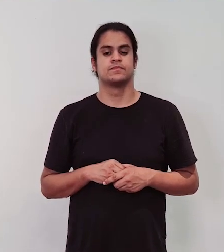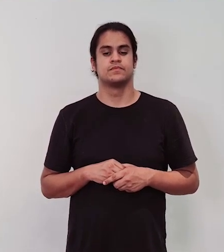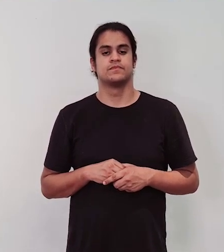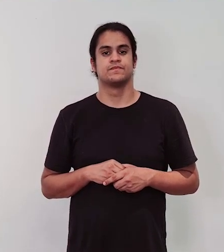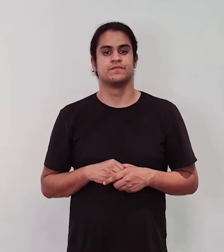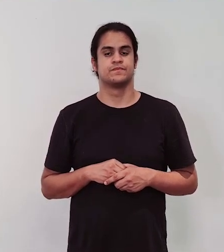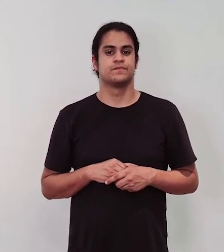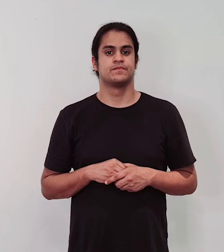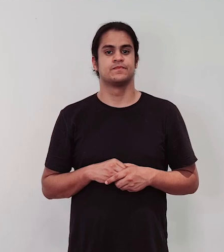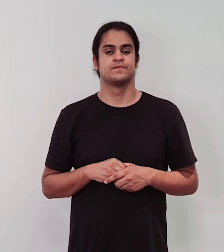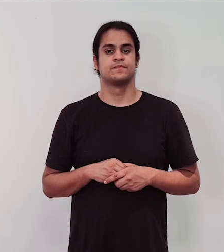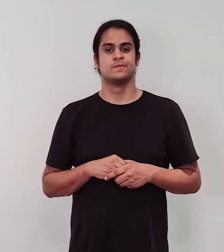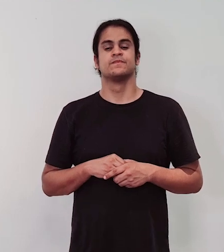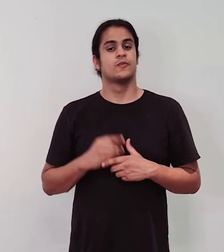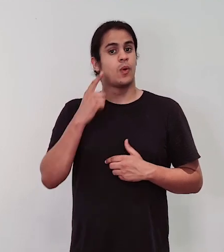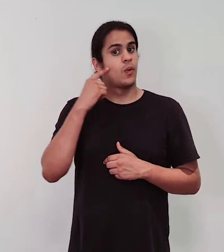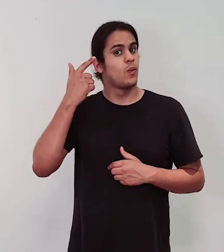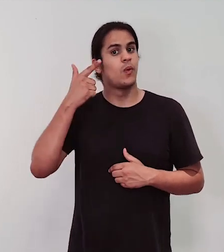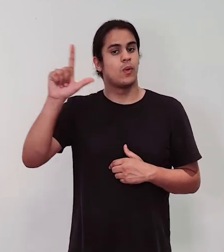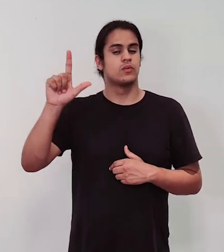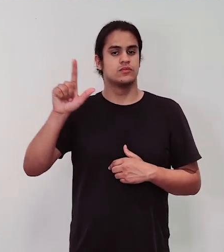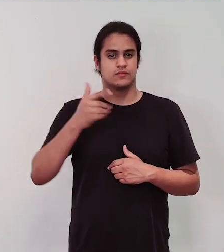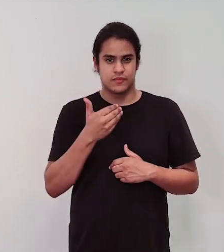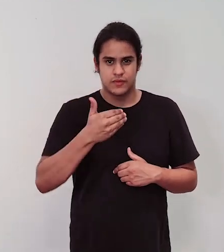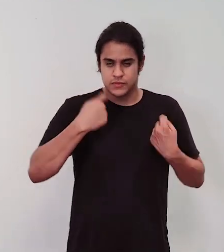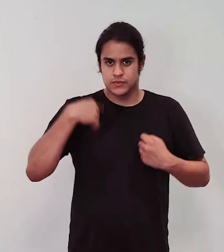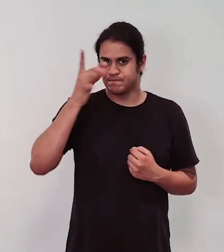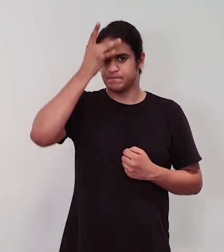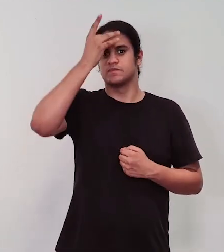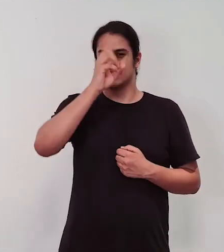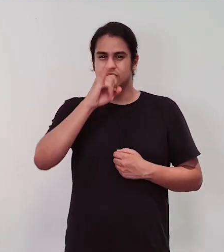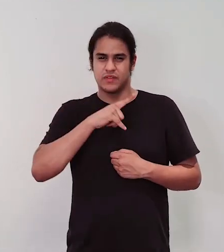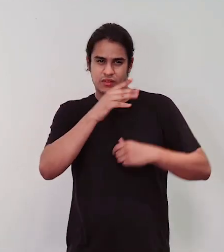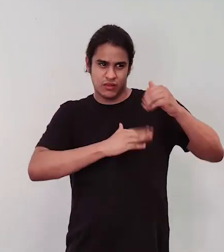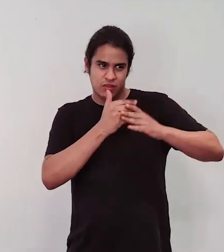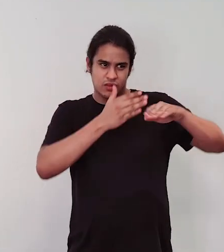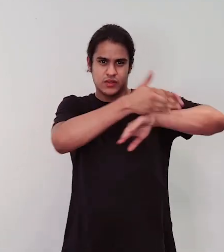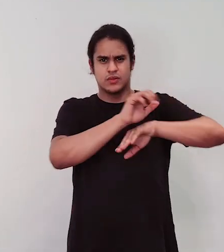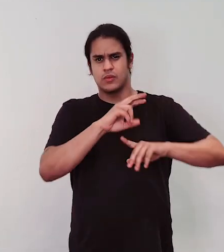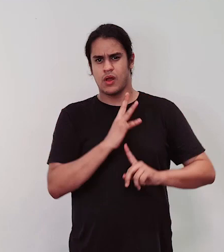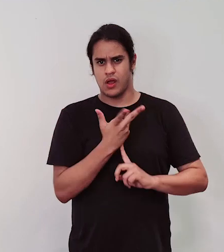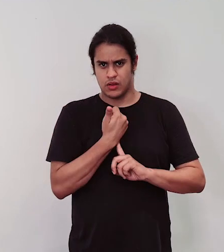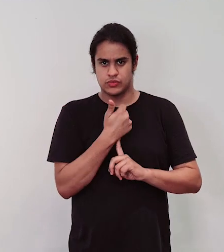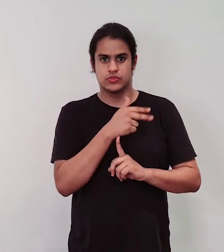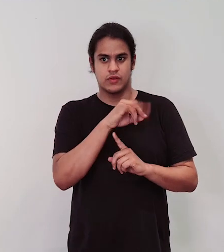Uma coisa que a gente tem que ter em mente quando faz algum tipo de intervenção ou arte que vai estar em espaço público ou